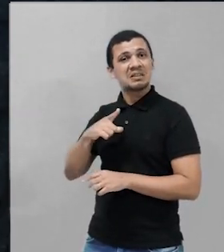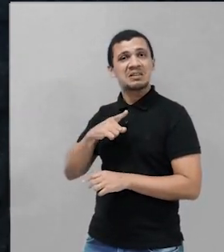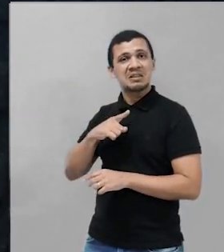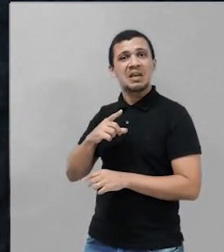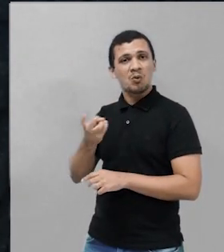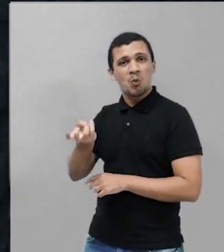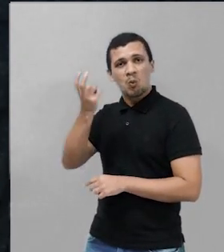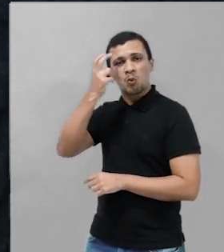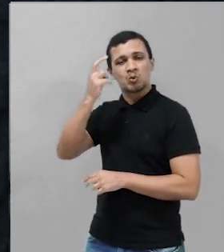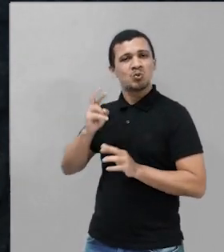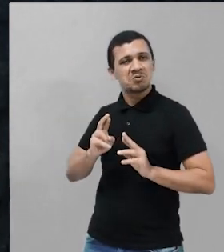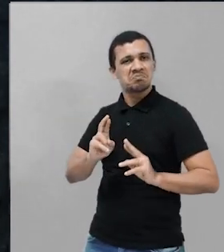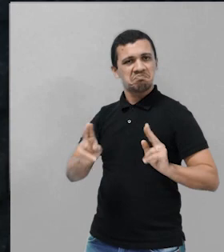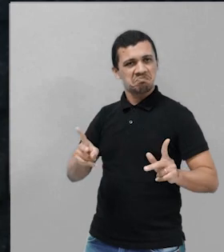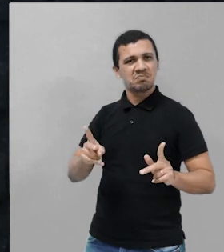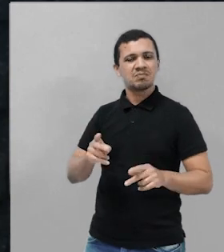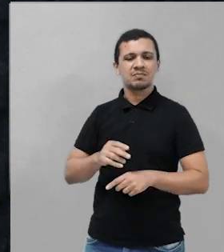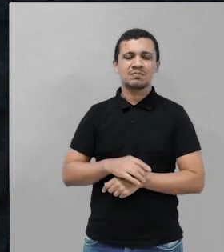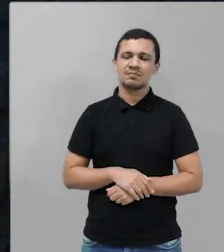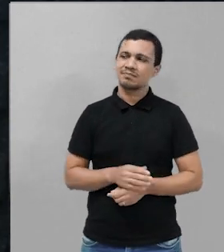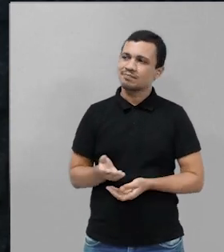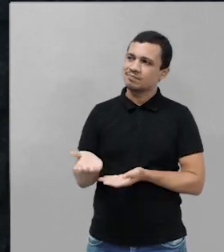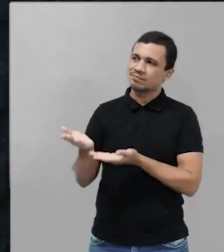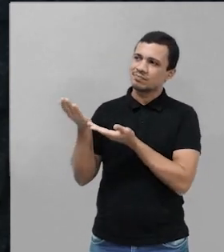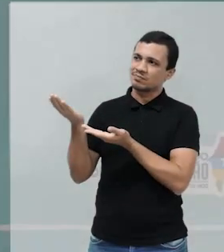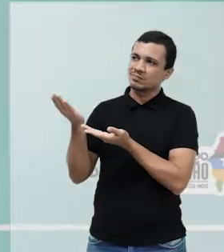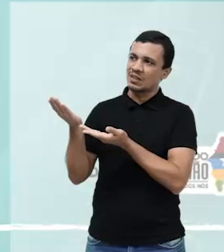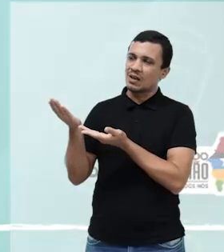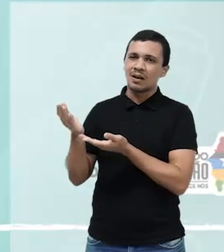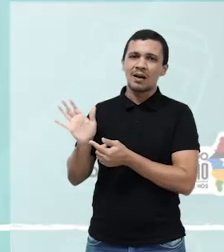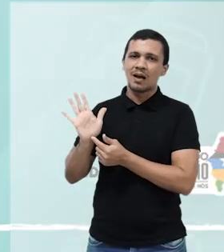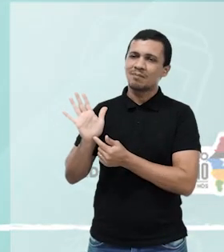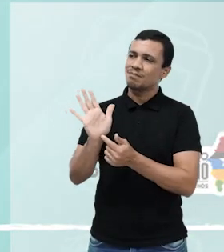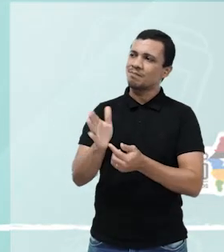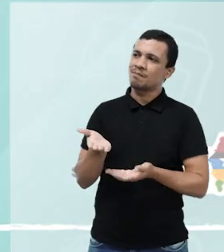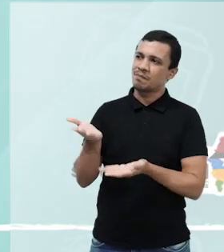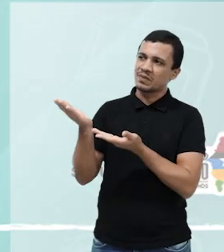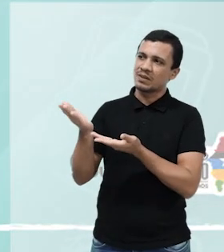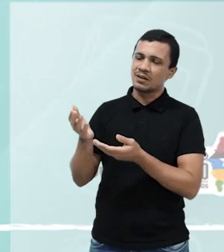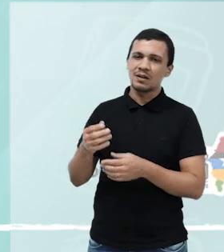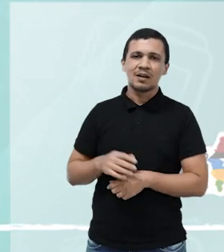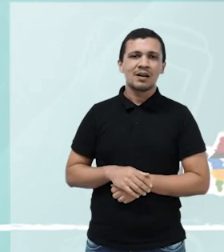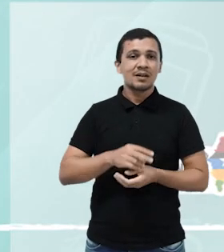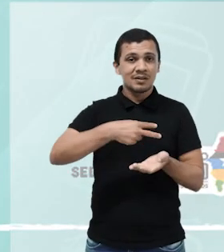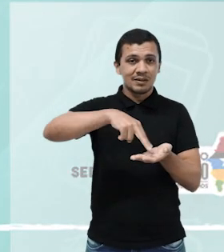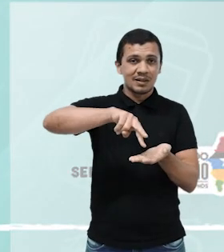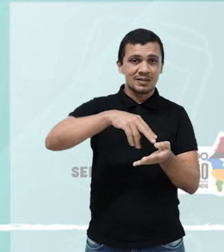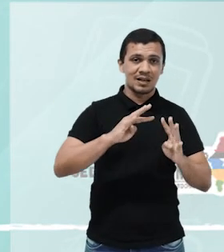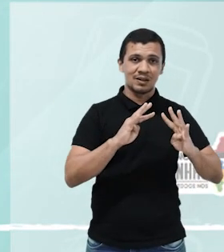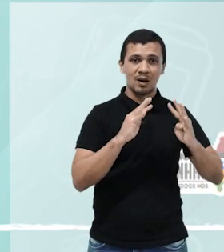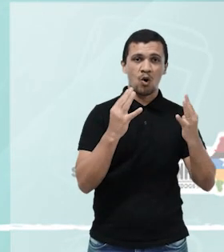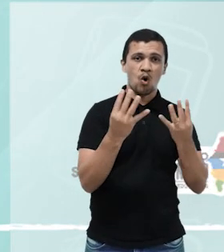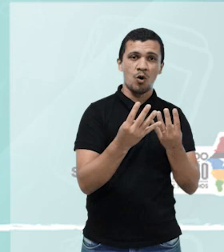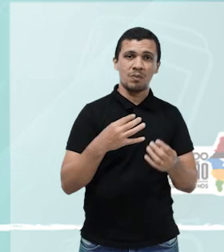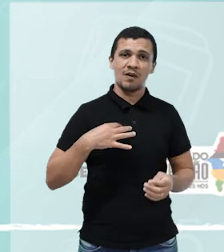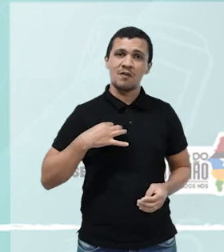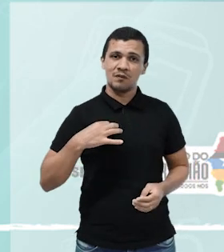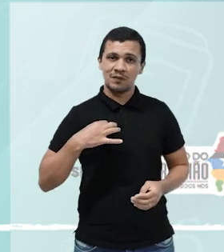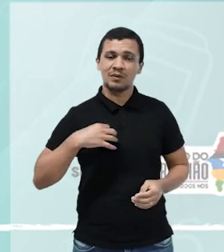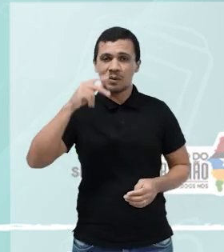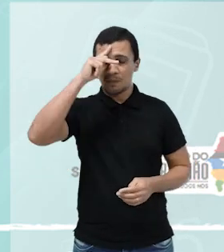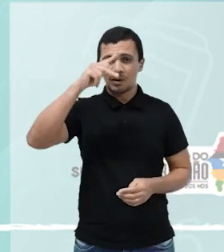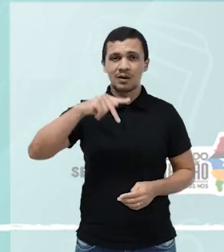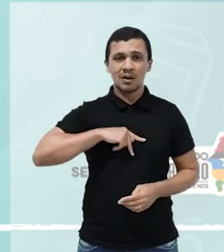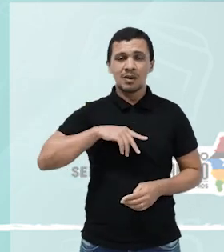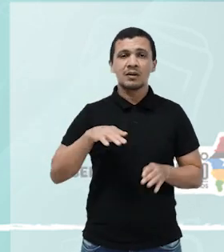que é bom a gente falar sobre isso. Apresentando para vocês a dança do caroço. Dançada em roda, com figurinos específicos, e as mulheres mexem